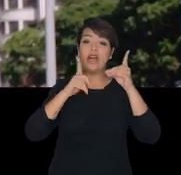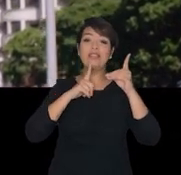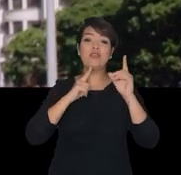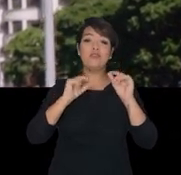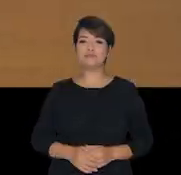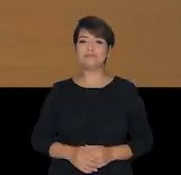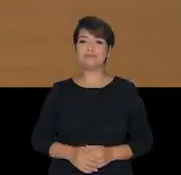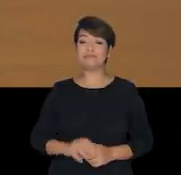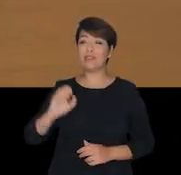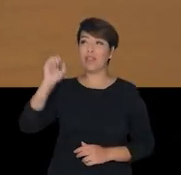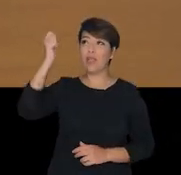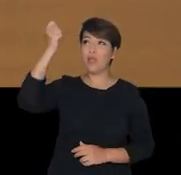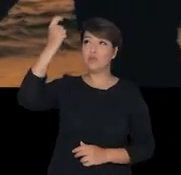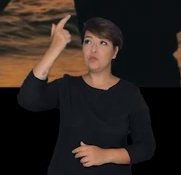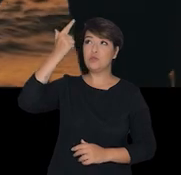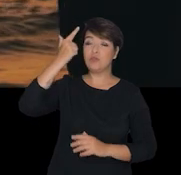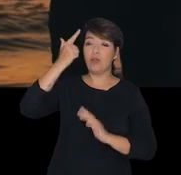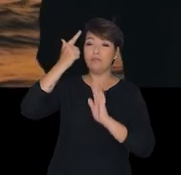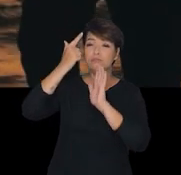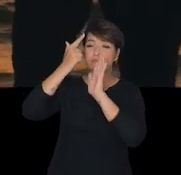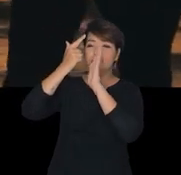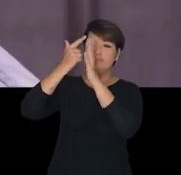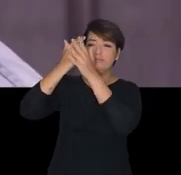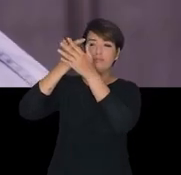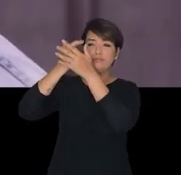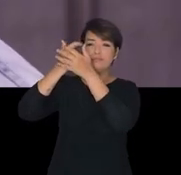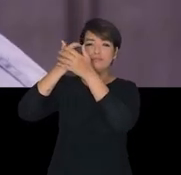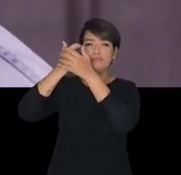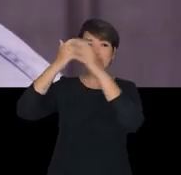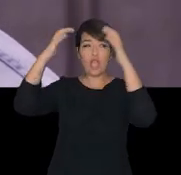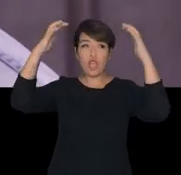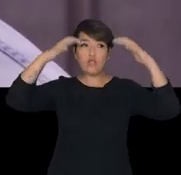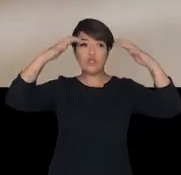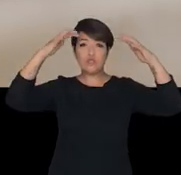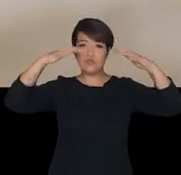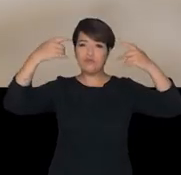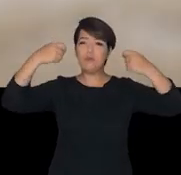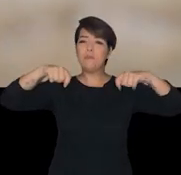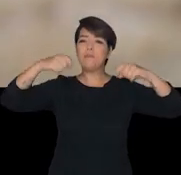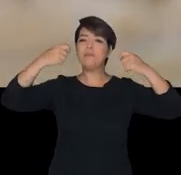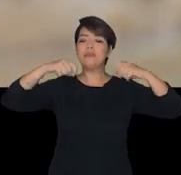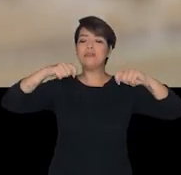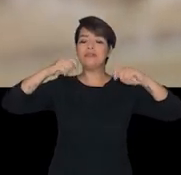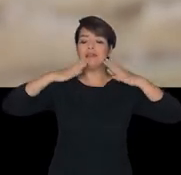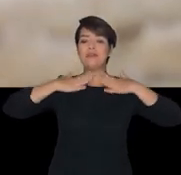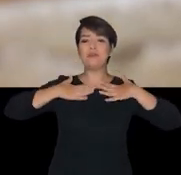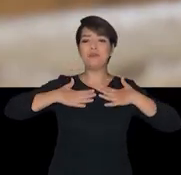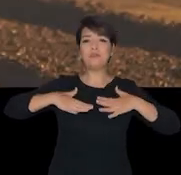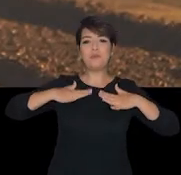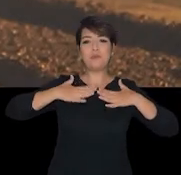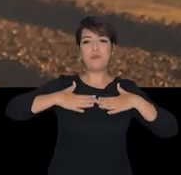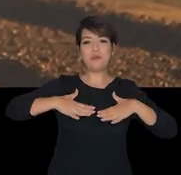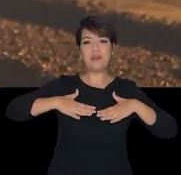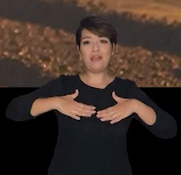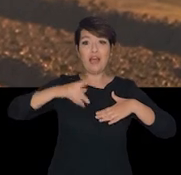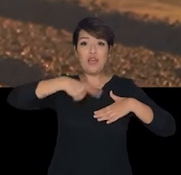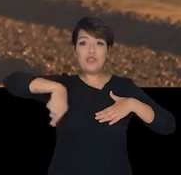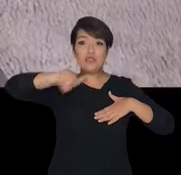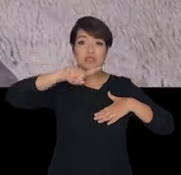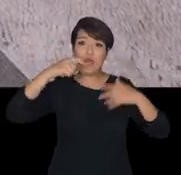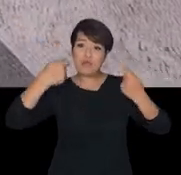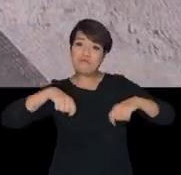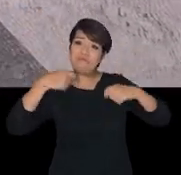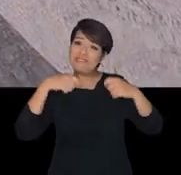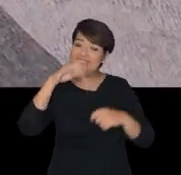ao centro do Rio É dia de sol, mas o tempo pode fechar A chuva só vem quando tem que